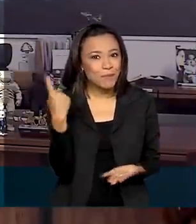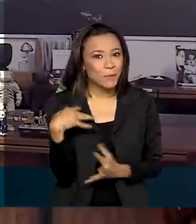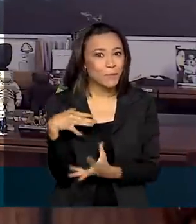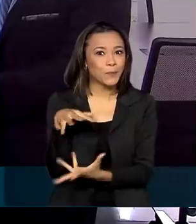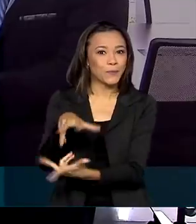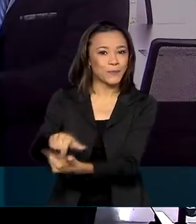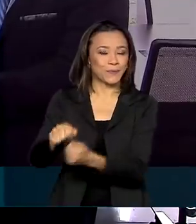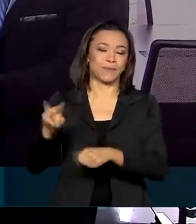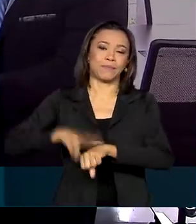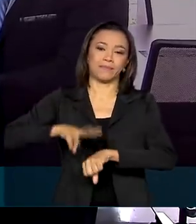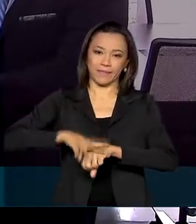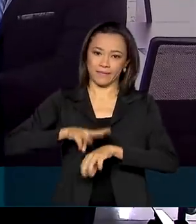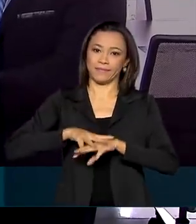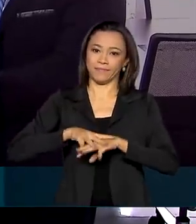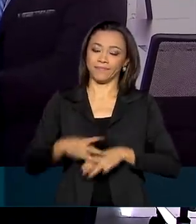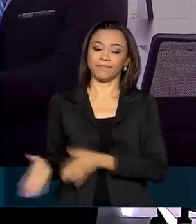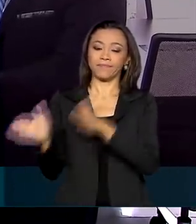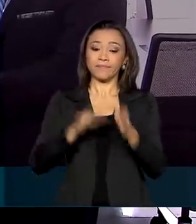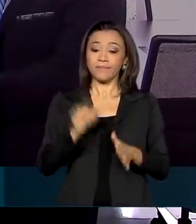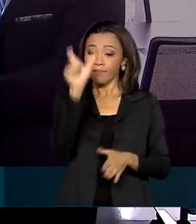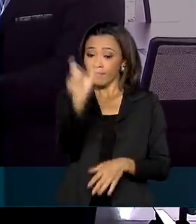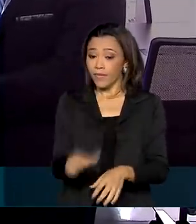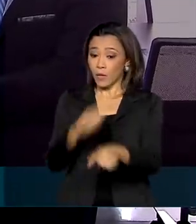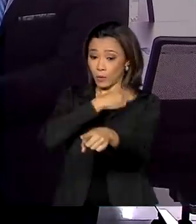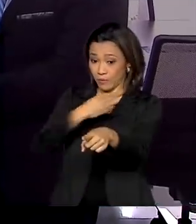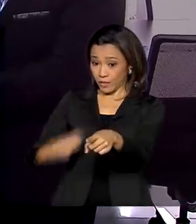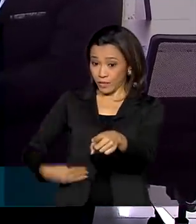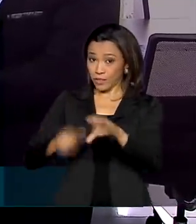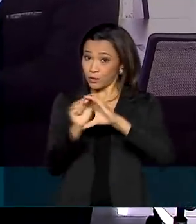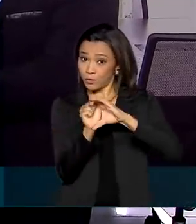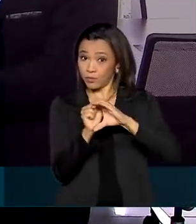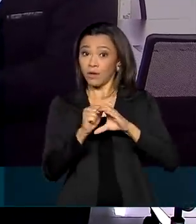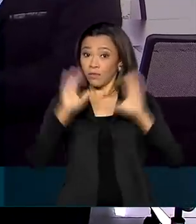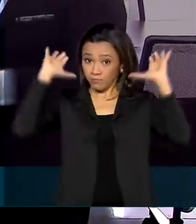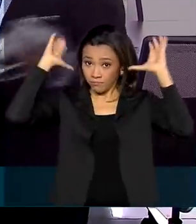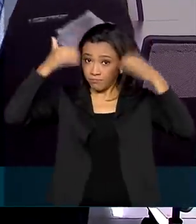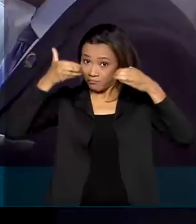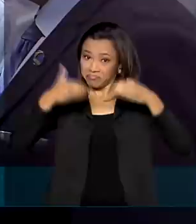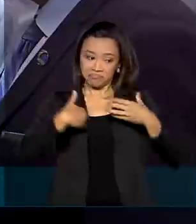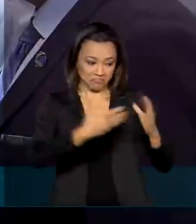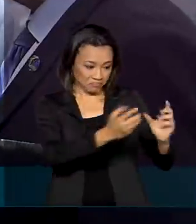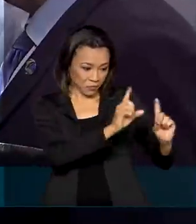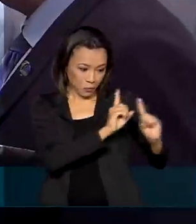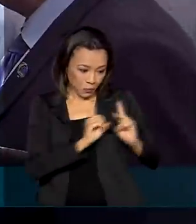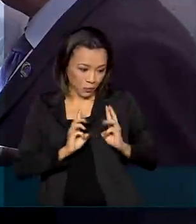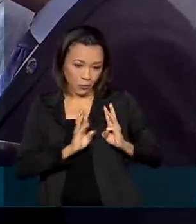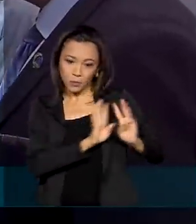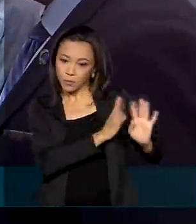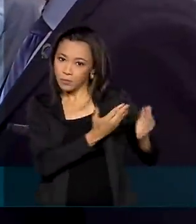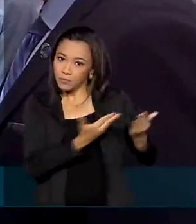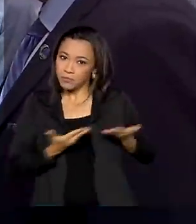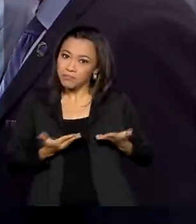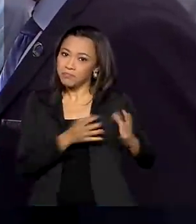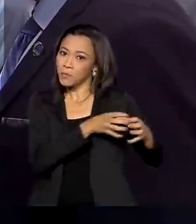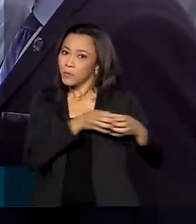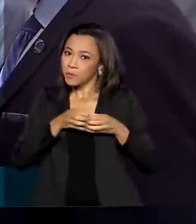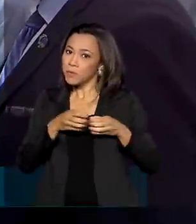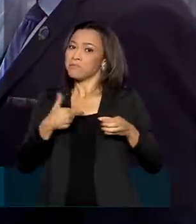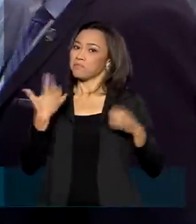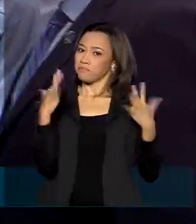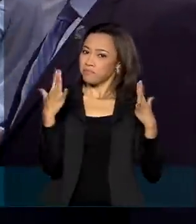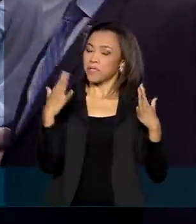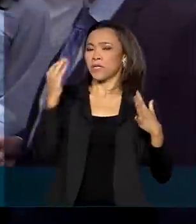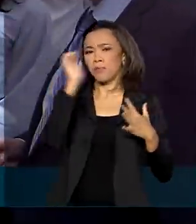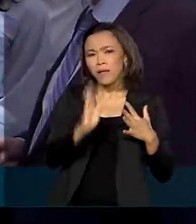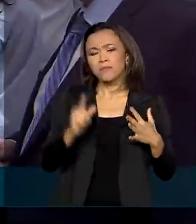na matemática. O ministro Marcos Pontes recebeu o time vencedor e disse que trabalha para que o Brasil tenha cada vez mais